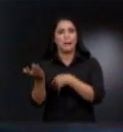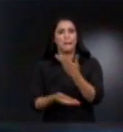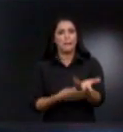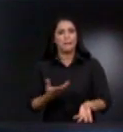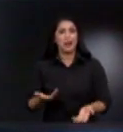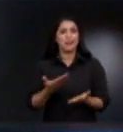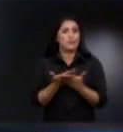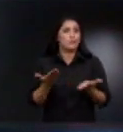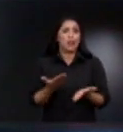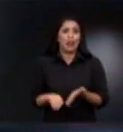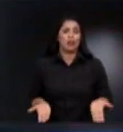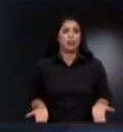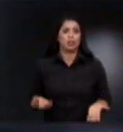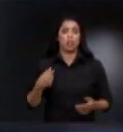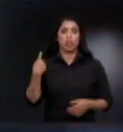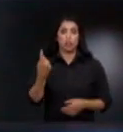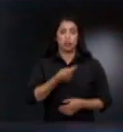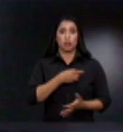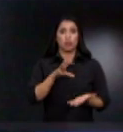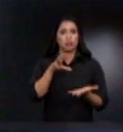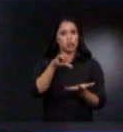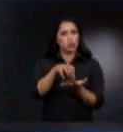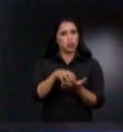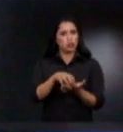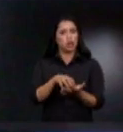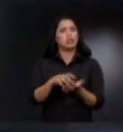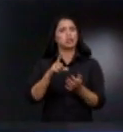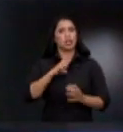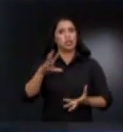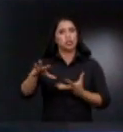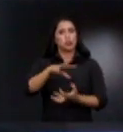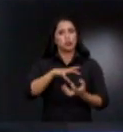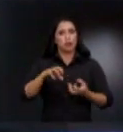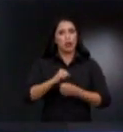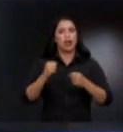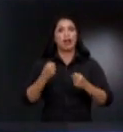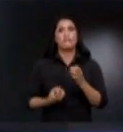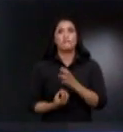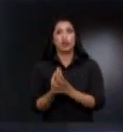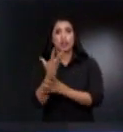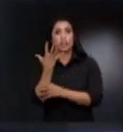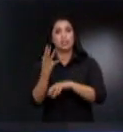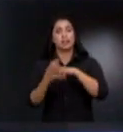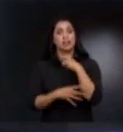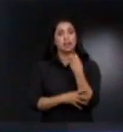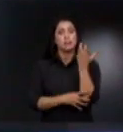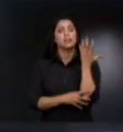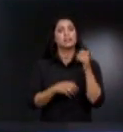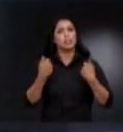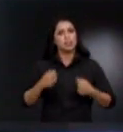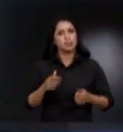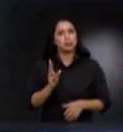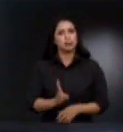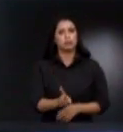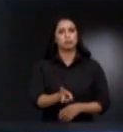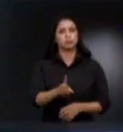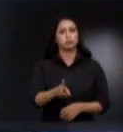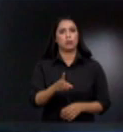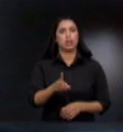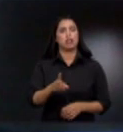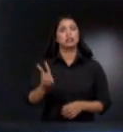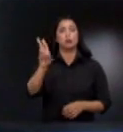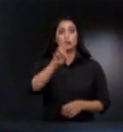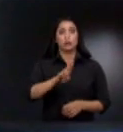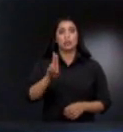para o nosso setor para o nosso setor ter sustentabilidade a floresta precisa estar de pé ser respeitada e manejada de forma adequada